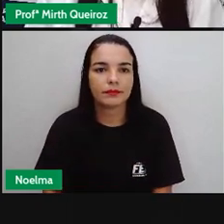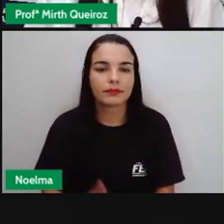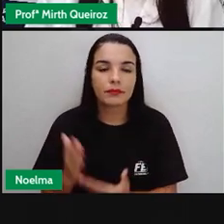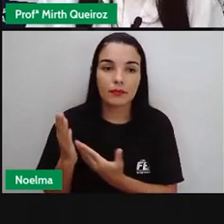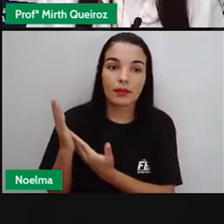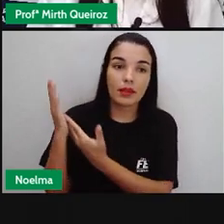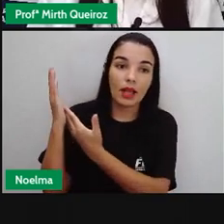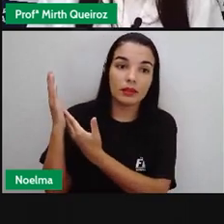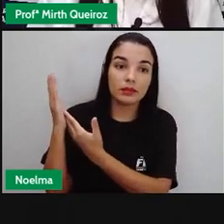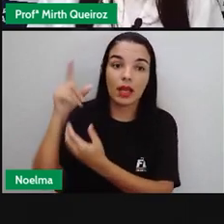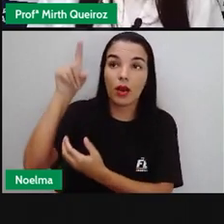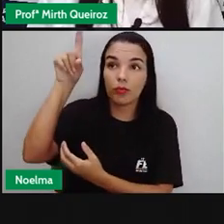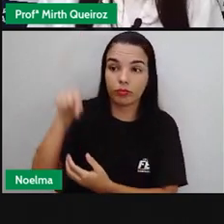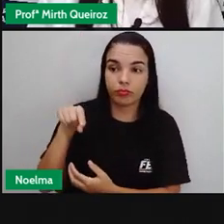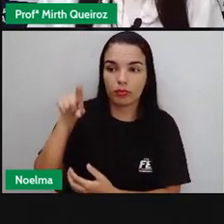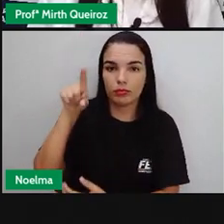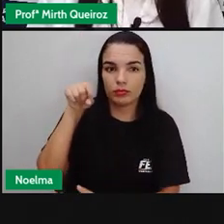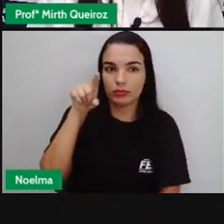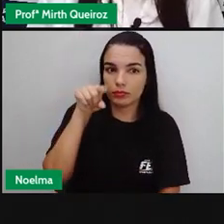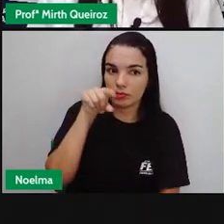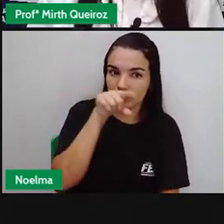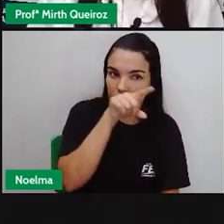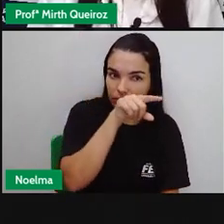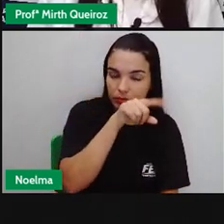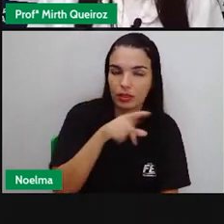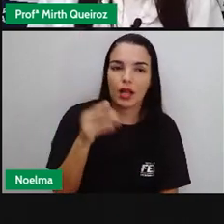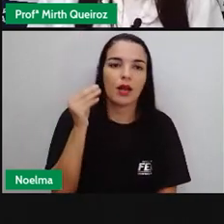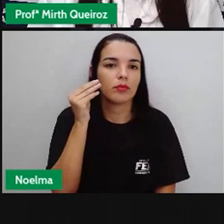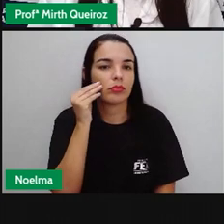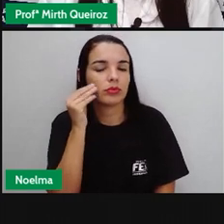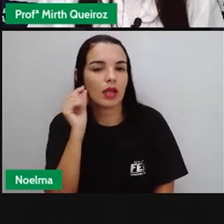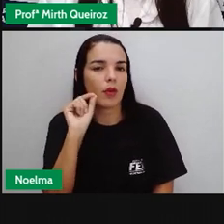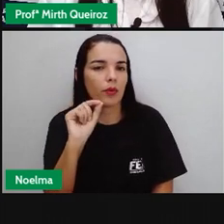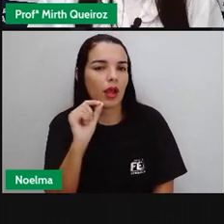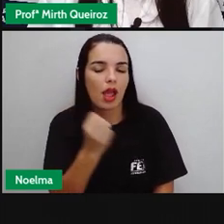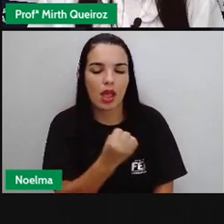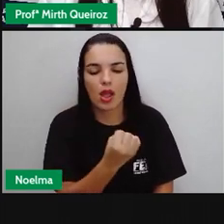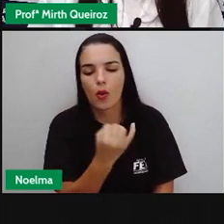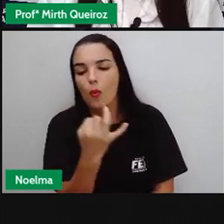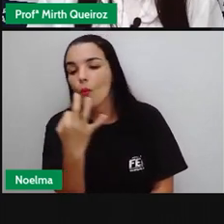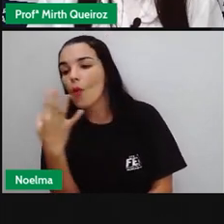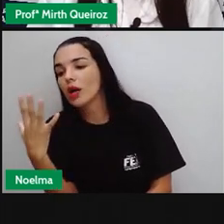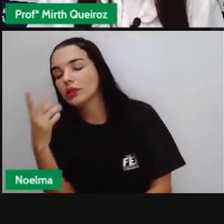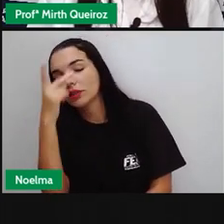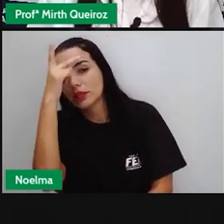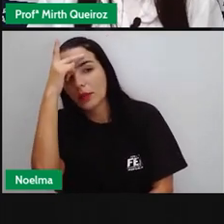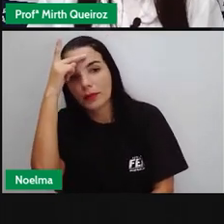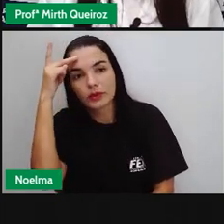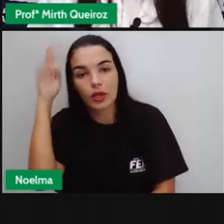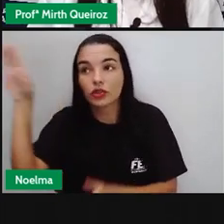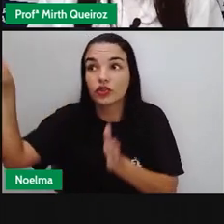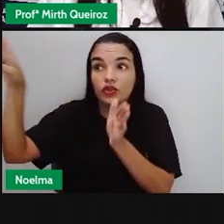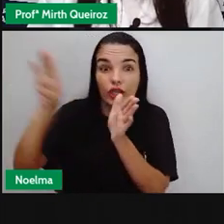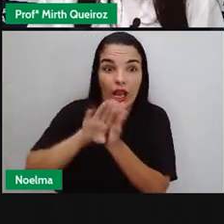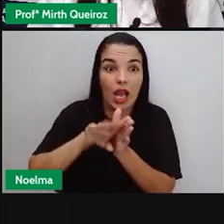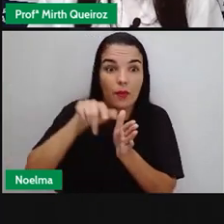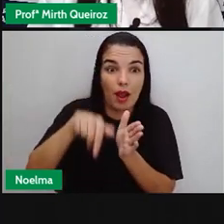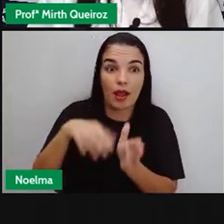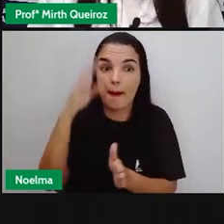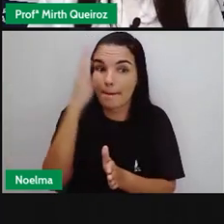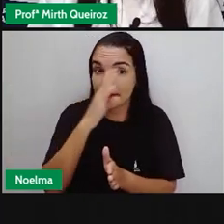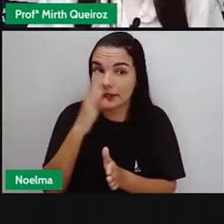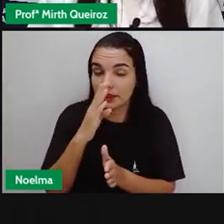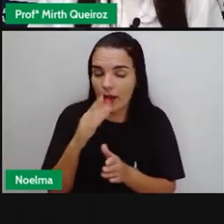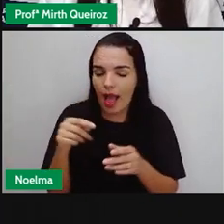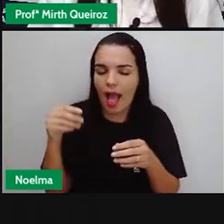Aqui nós temos um gráfico, né, sobre a quantidade de pessoas aí que vieram para o Brasil até